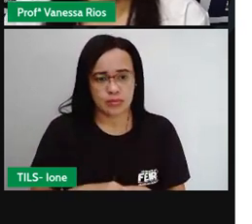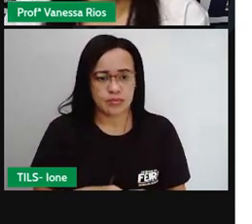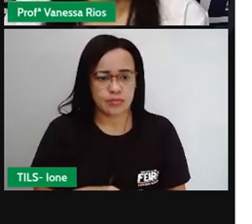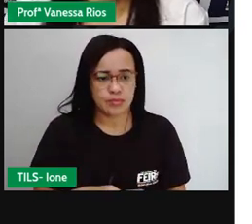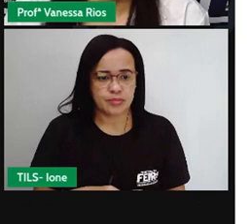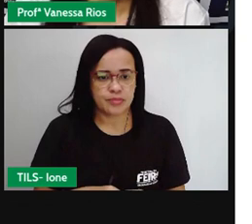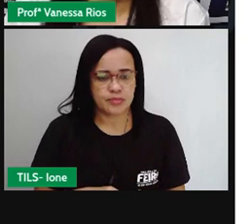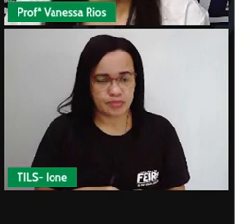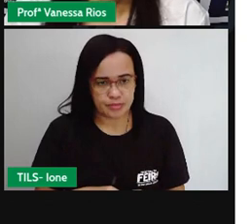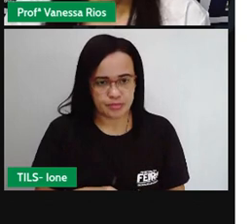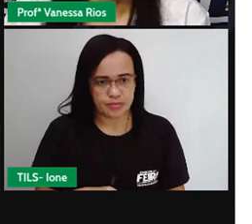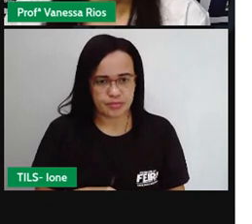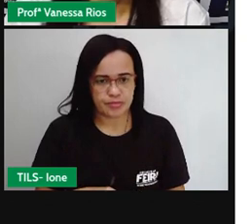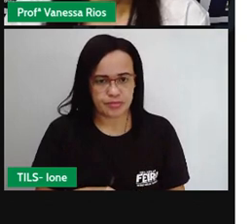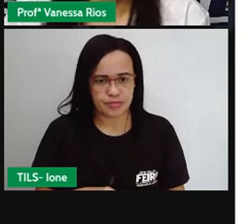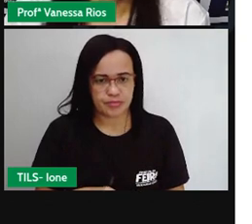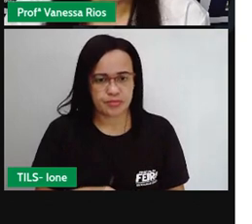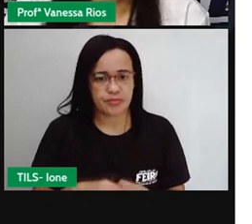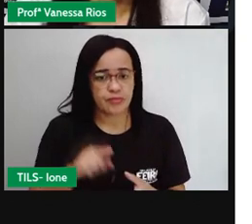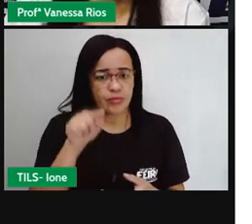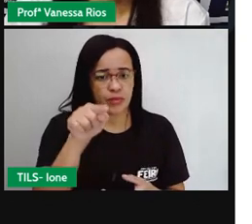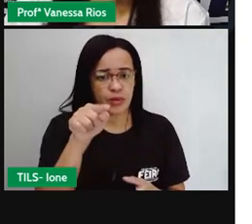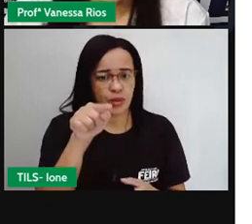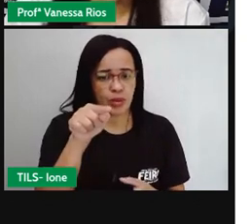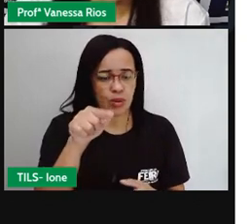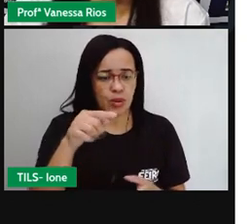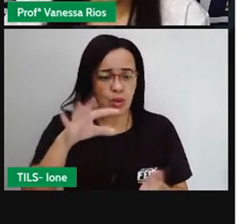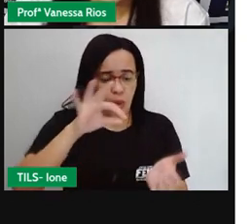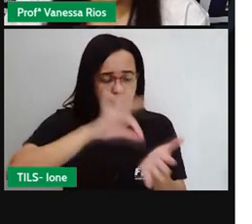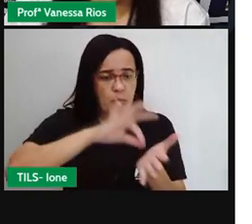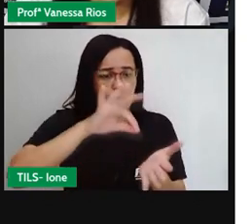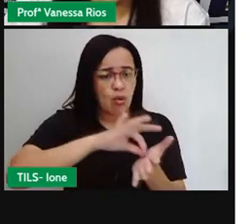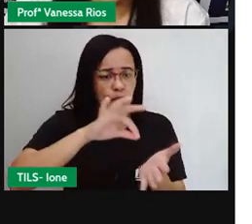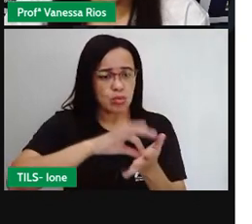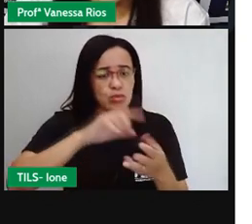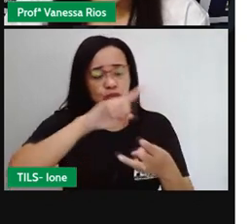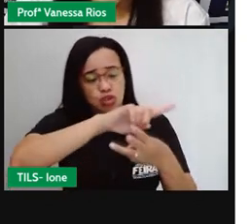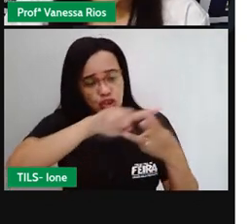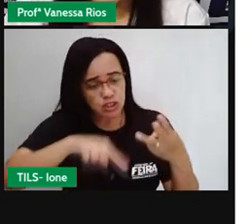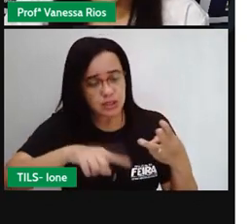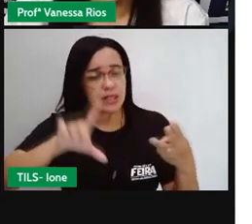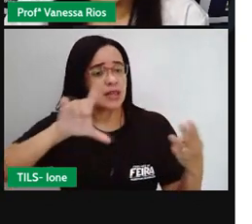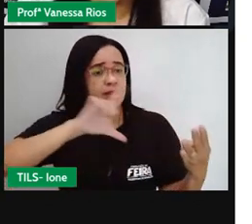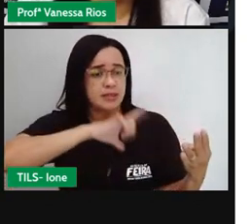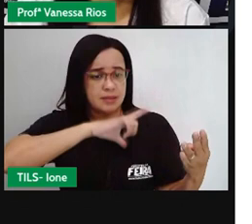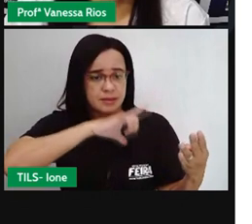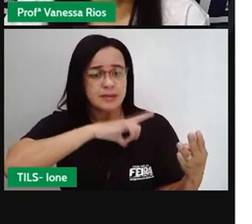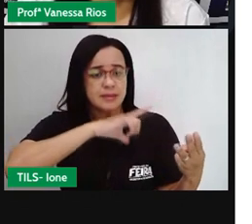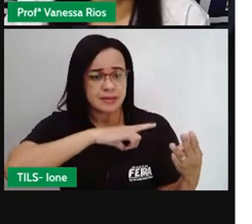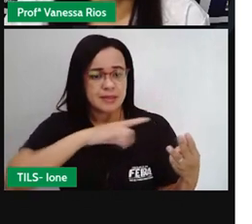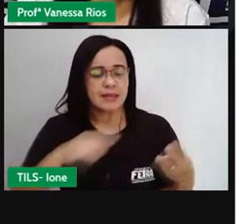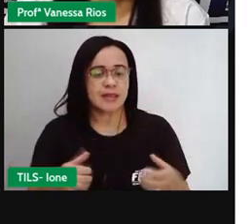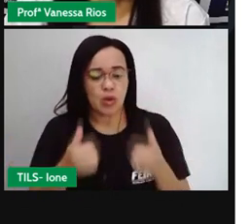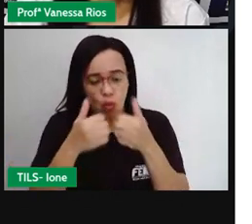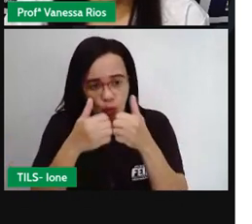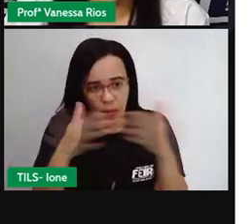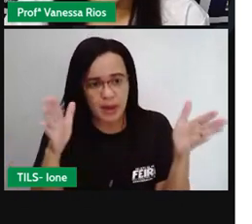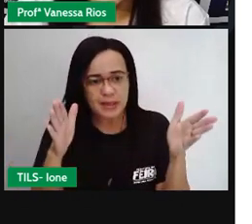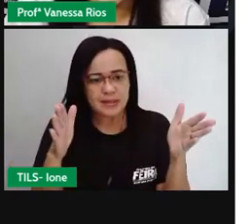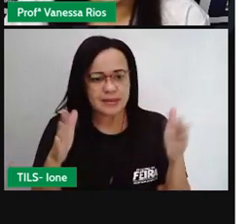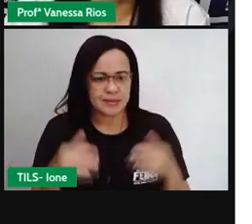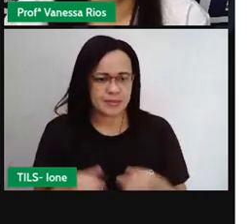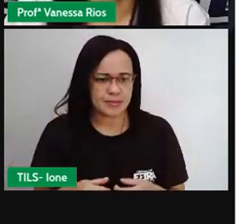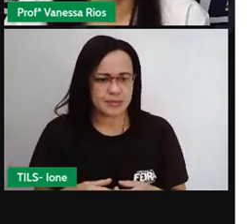Dessas semirretas. O ponto, todos os três ângulos aqui têm o ponto em comum, não é? Que é o ponto, o